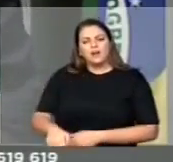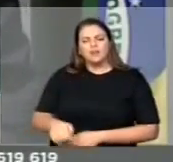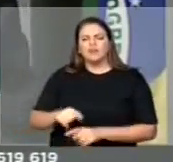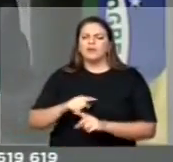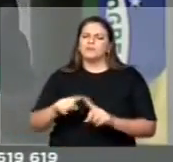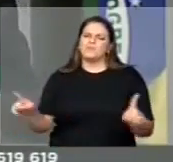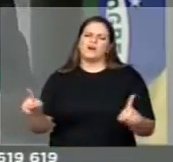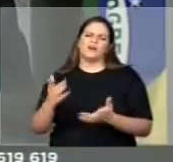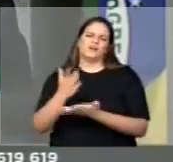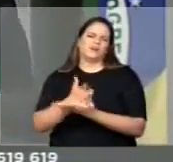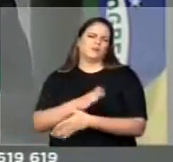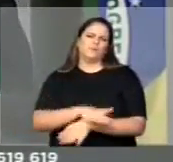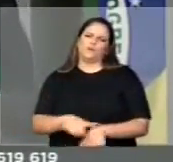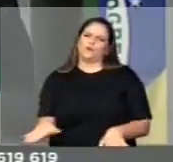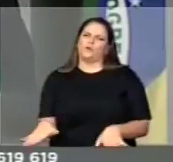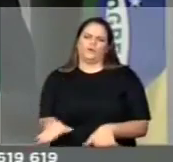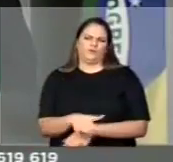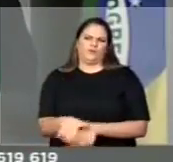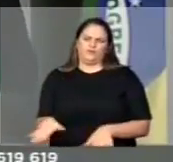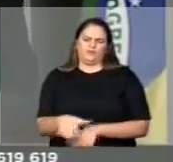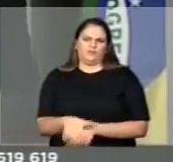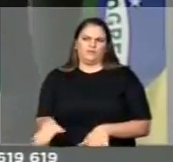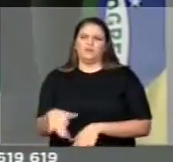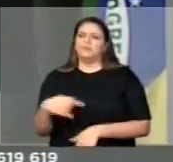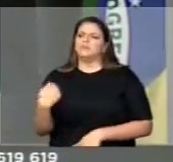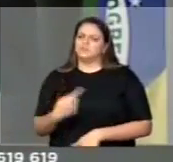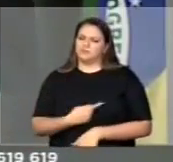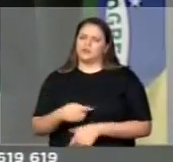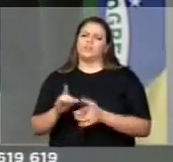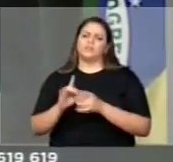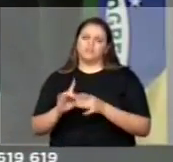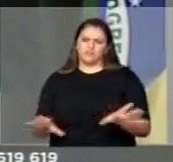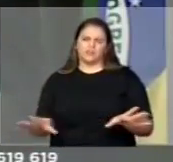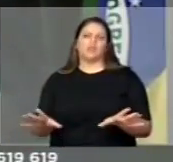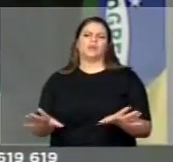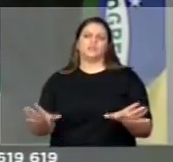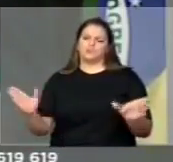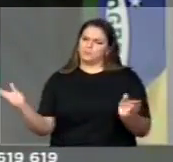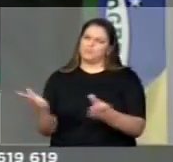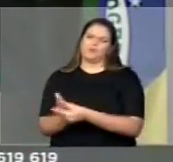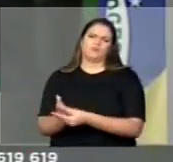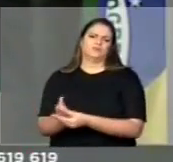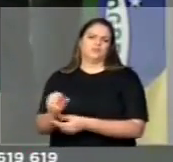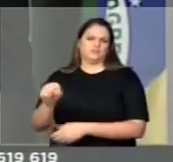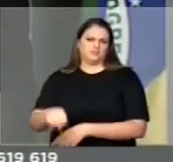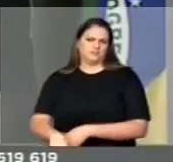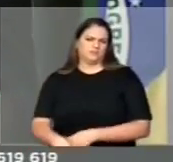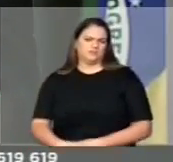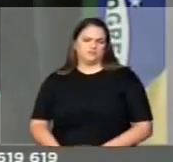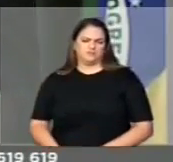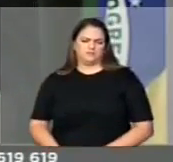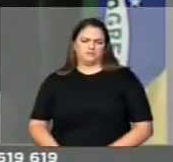o parlamento dá autorização para processar deputado. Não precisa mais. É